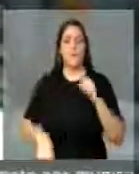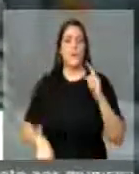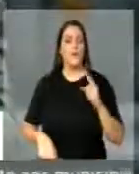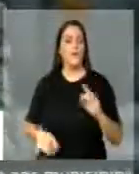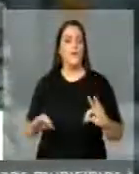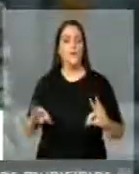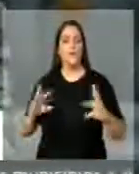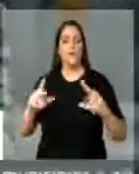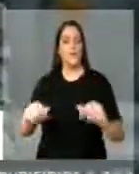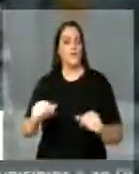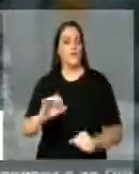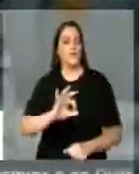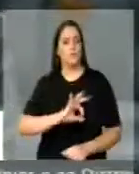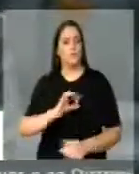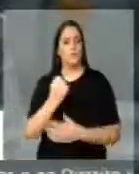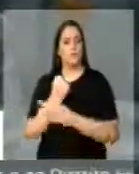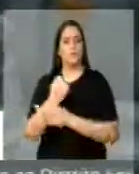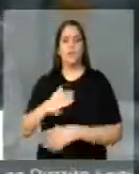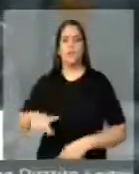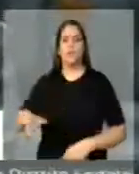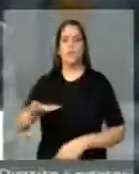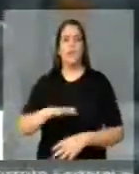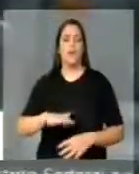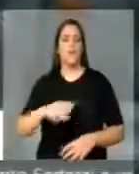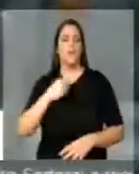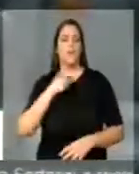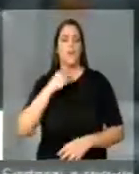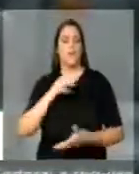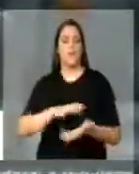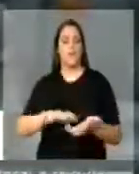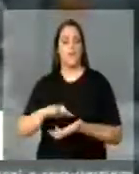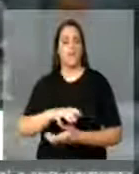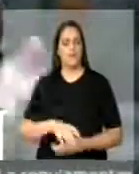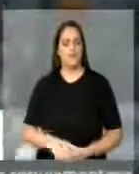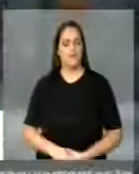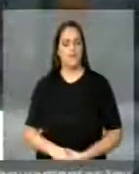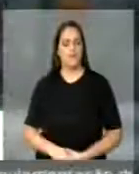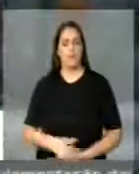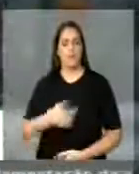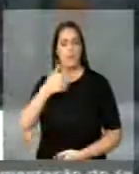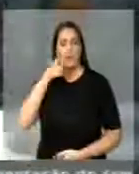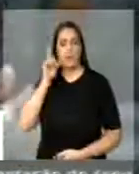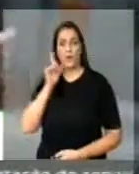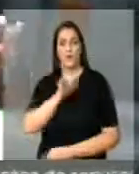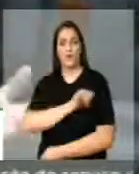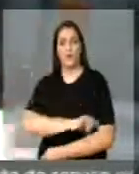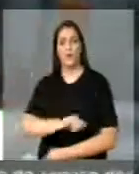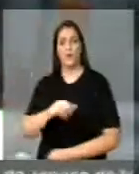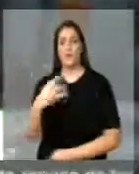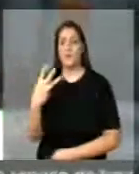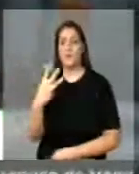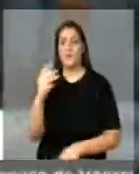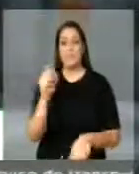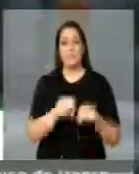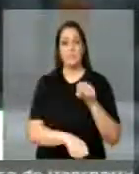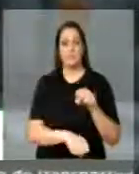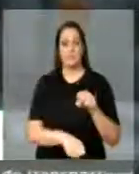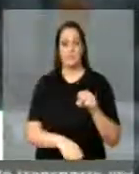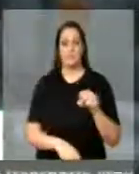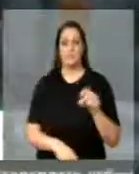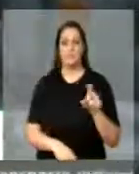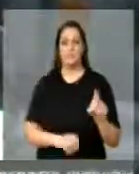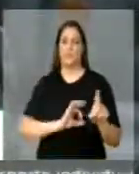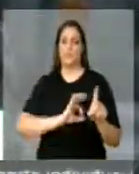categoria de segurança pública de fazer greve. Só ontem no Rio de Janeiro tivemos três assassinatos de policiais.